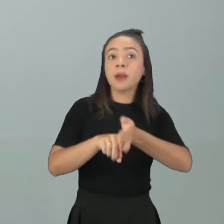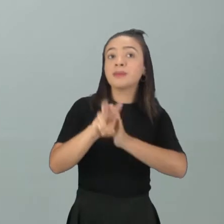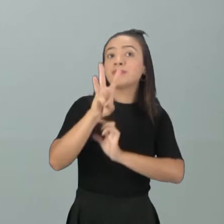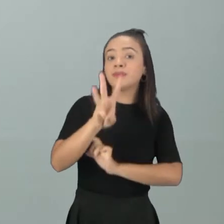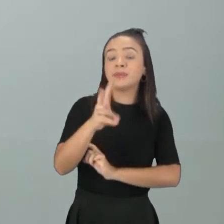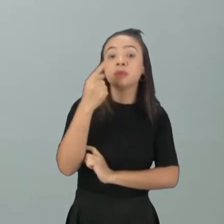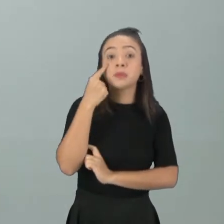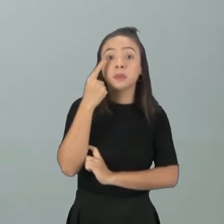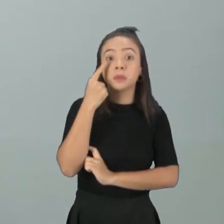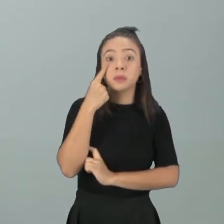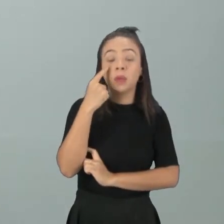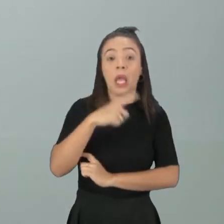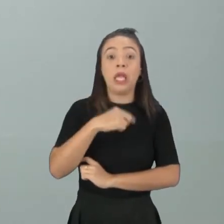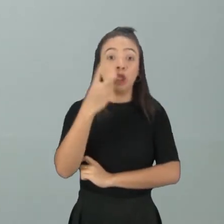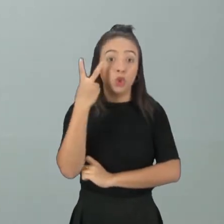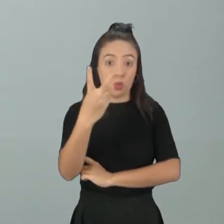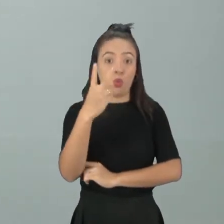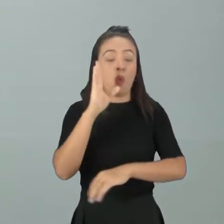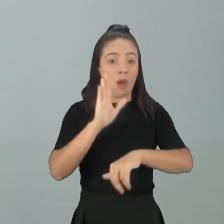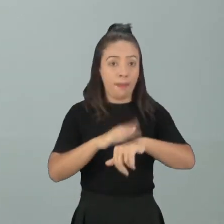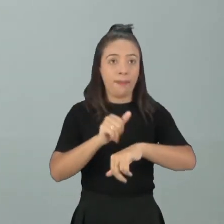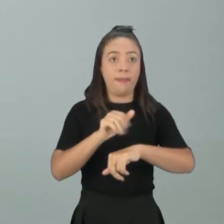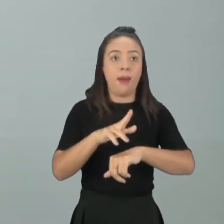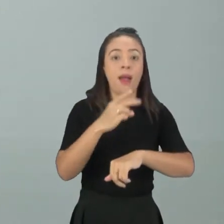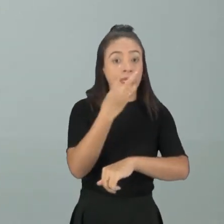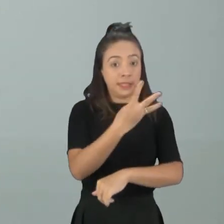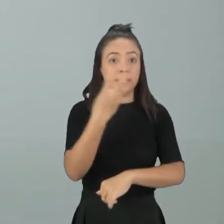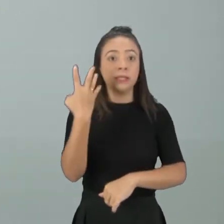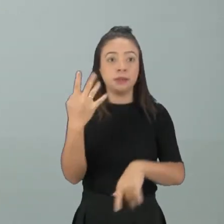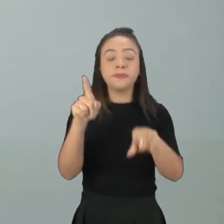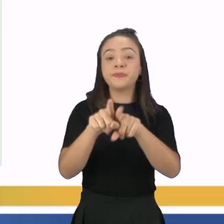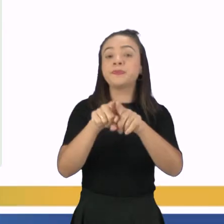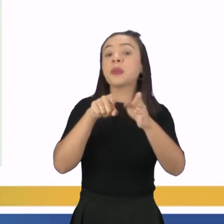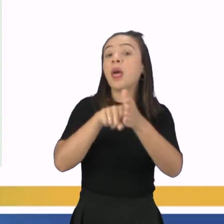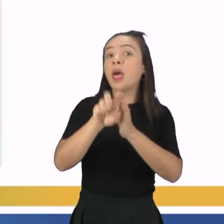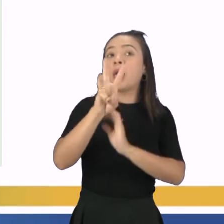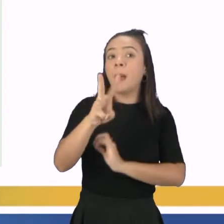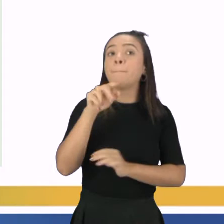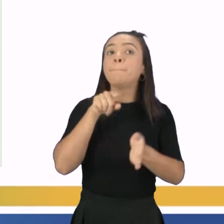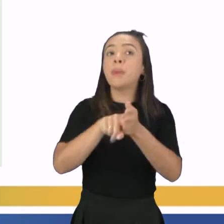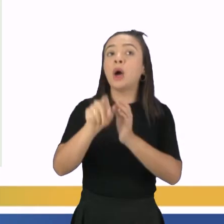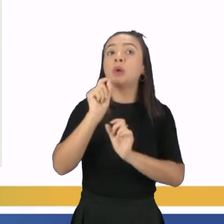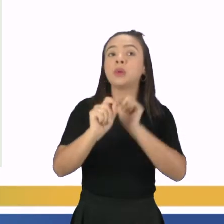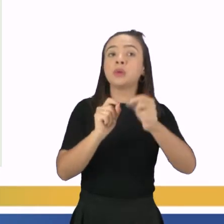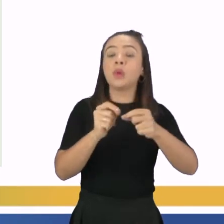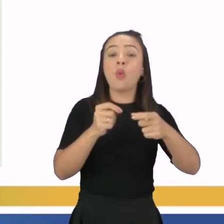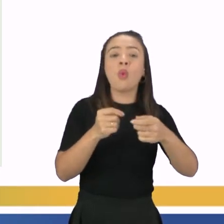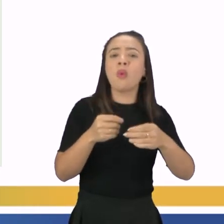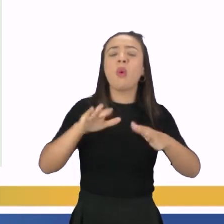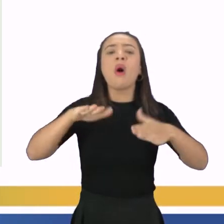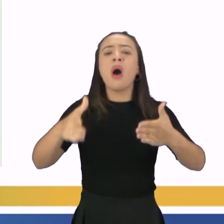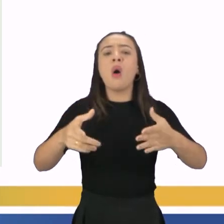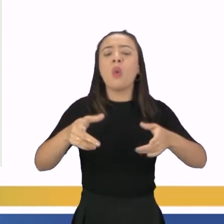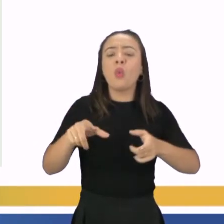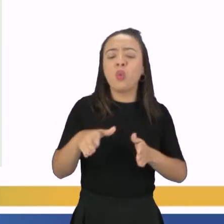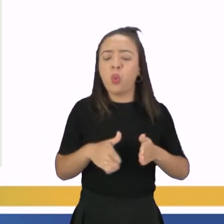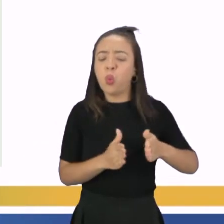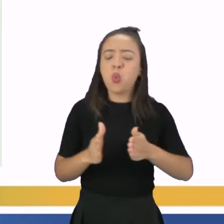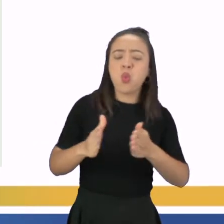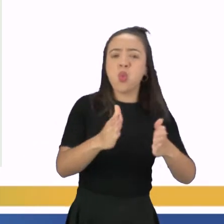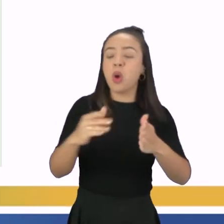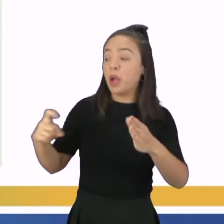Aí na telinha, vocês têm mais duas questões, tá? A questão 3 e 4, a questão 3 pergunta Qual o trajeto percorrido pelos